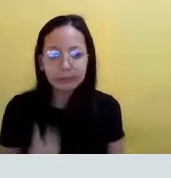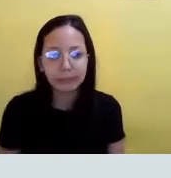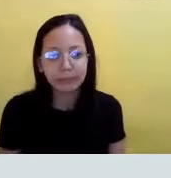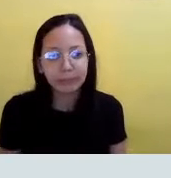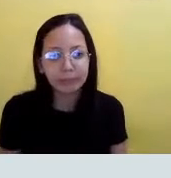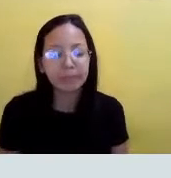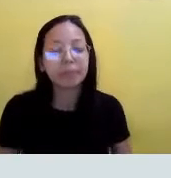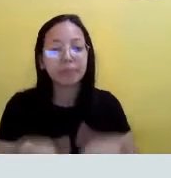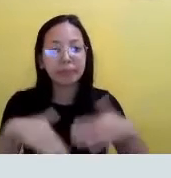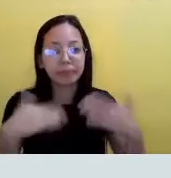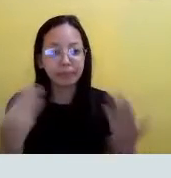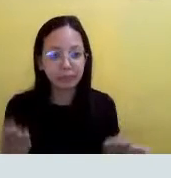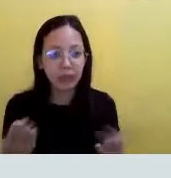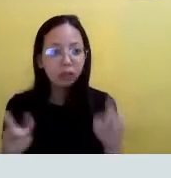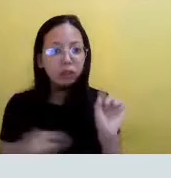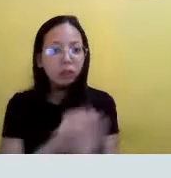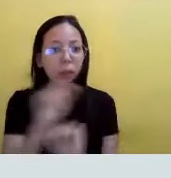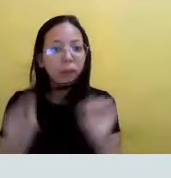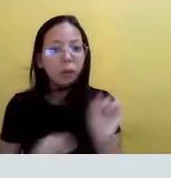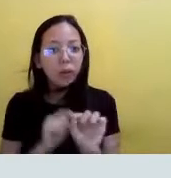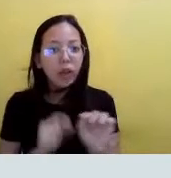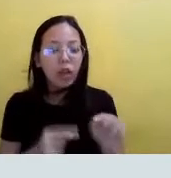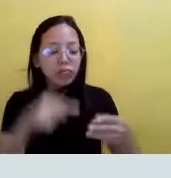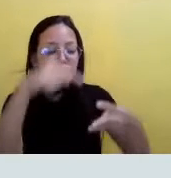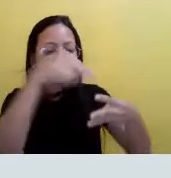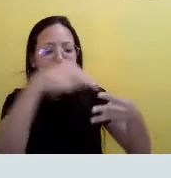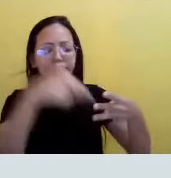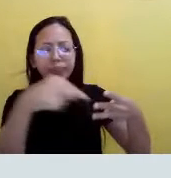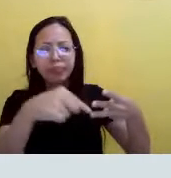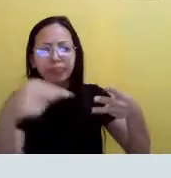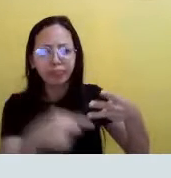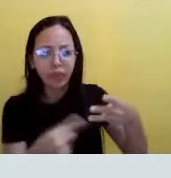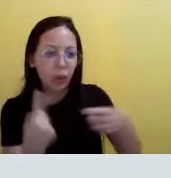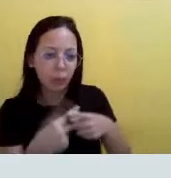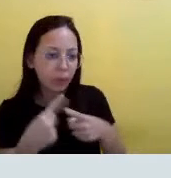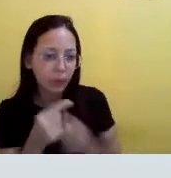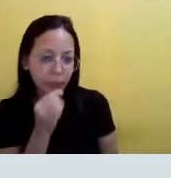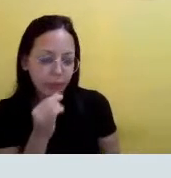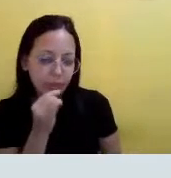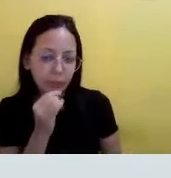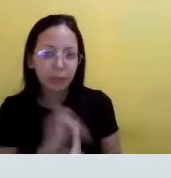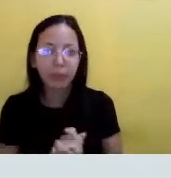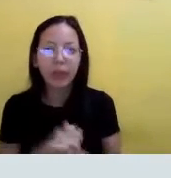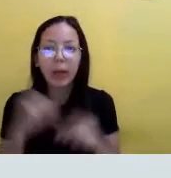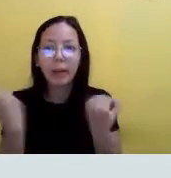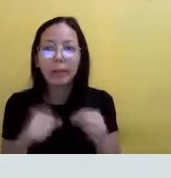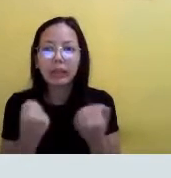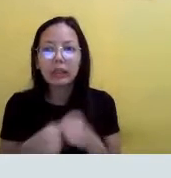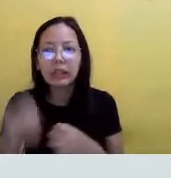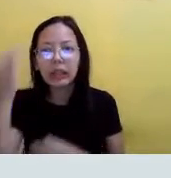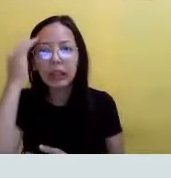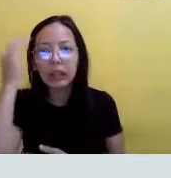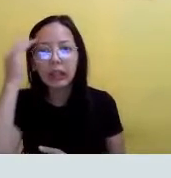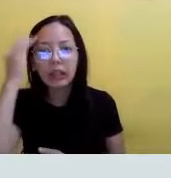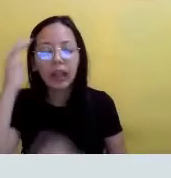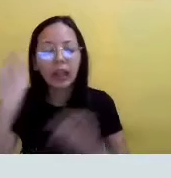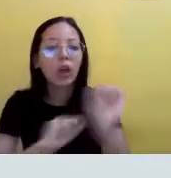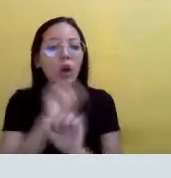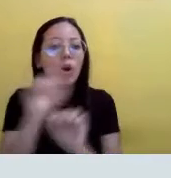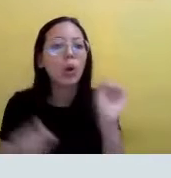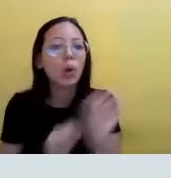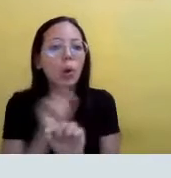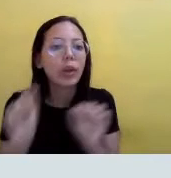a gente tem justamente a constituição dessa matéria. Porque assim, a gente tem que entender que elas são justamente um